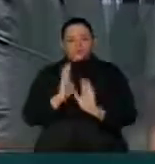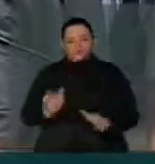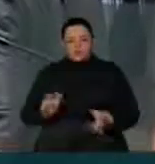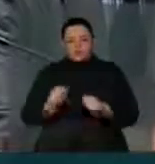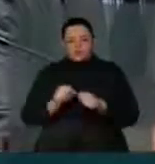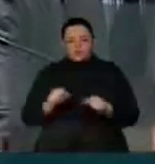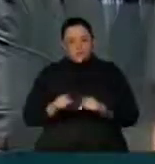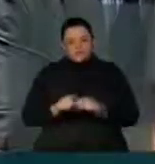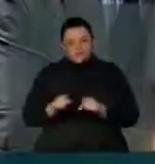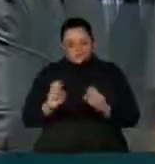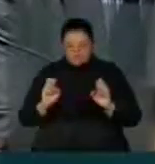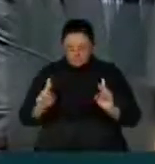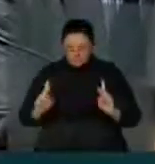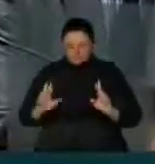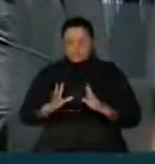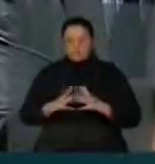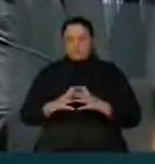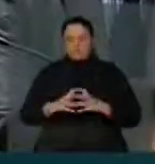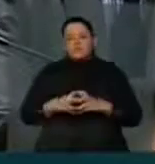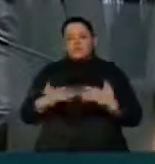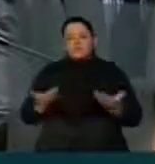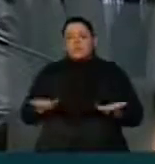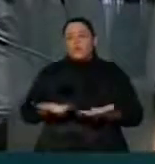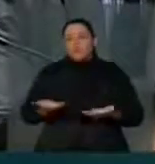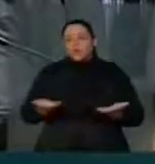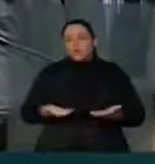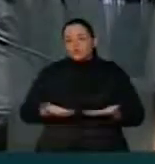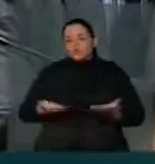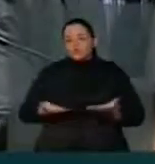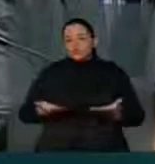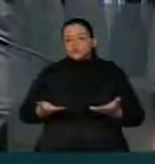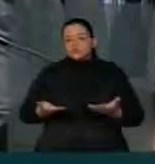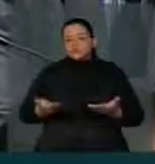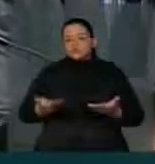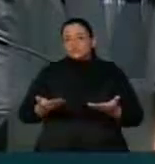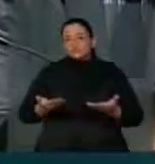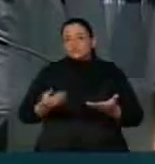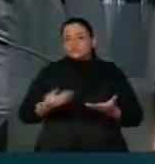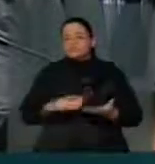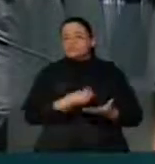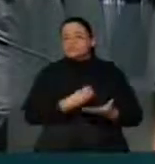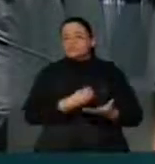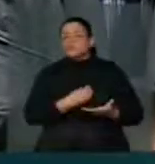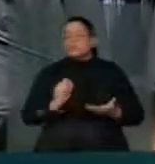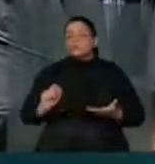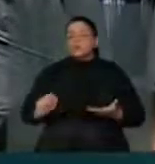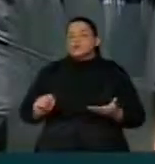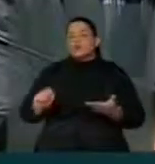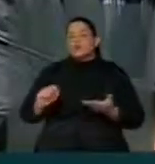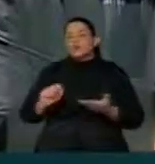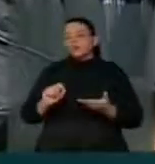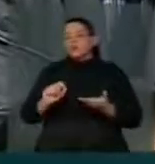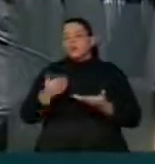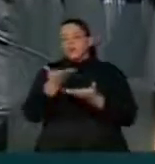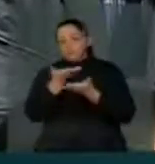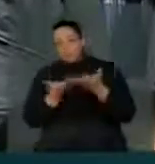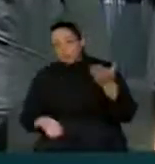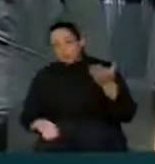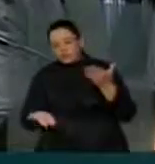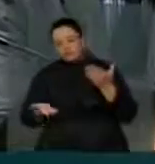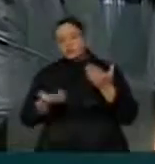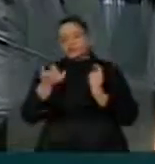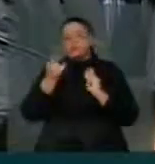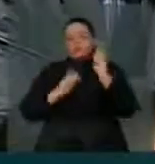o que nós vivemos hoje? Vivemos uma quebra objetiva da indústria naval, as